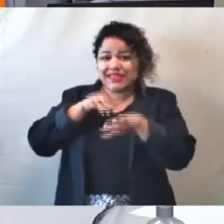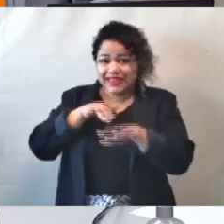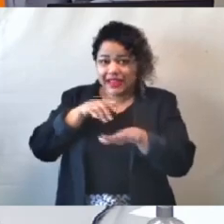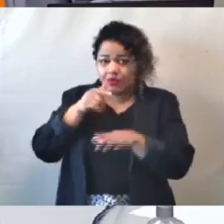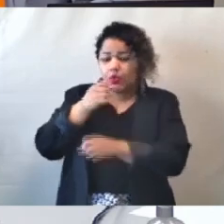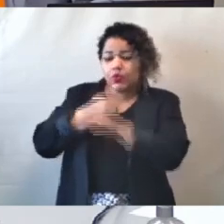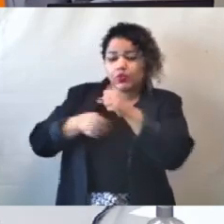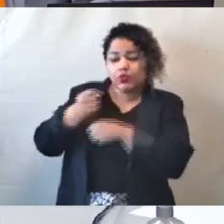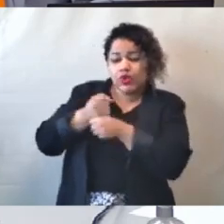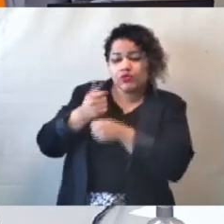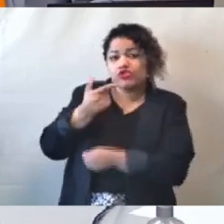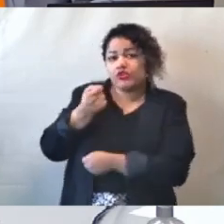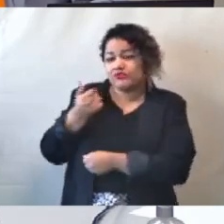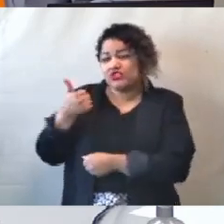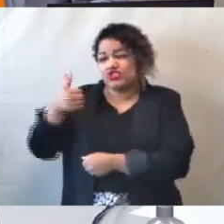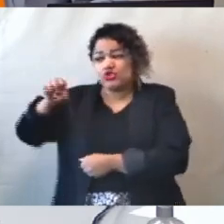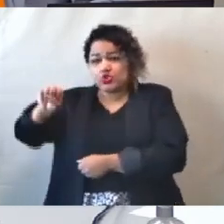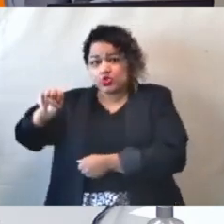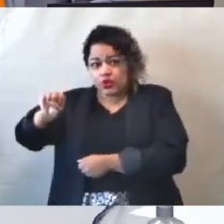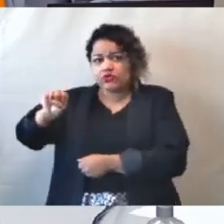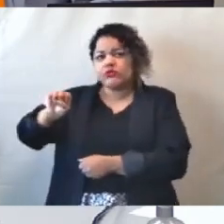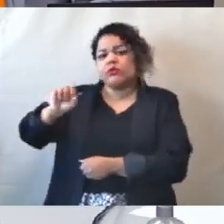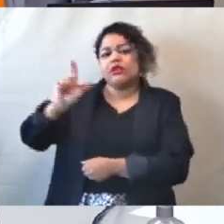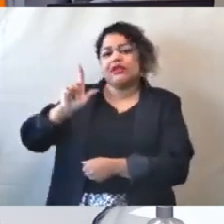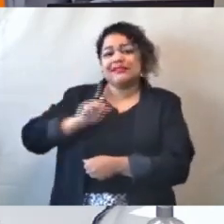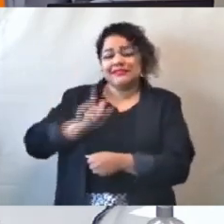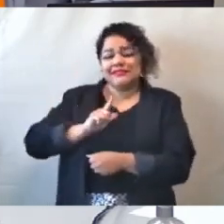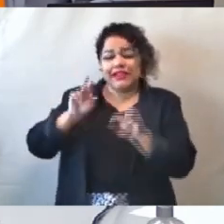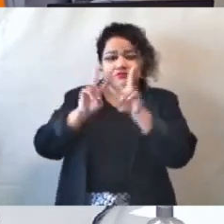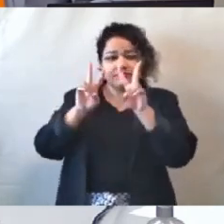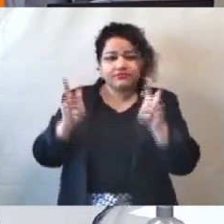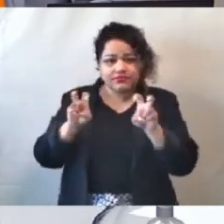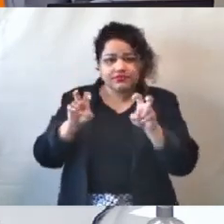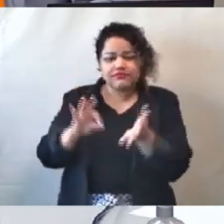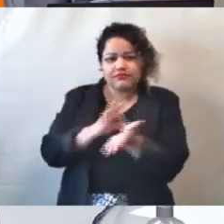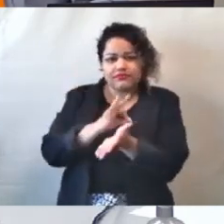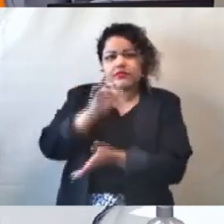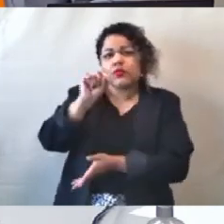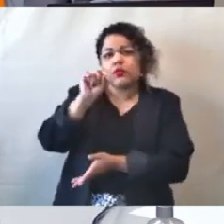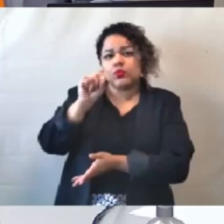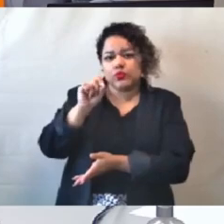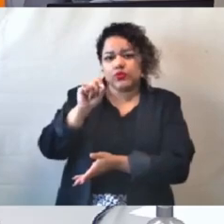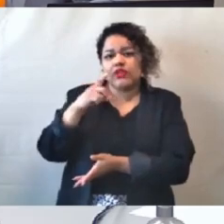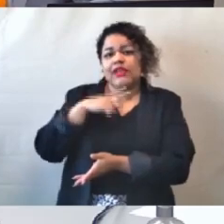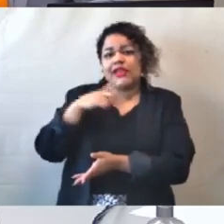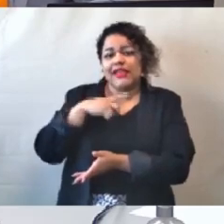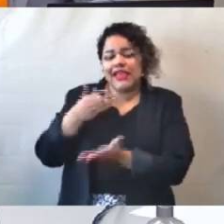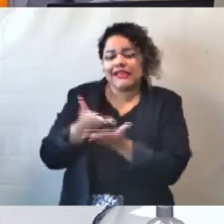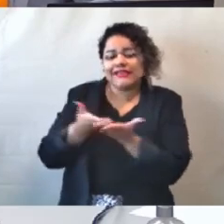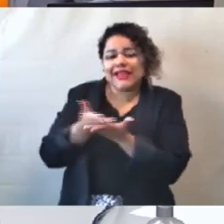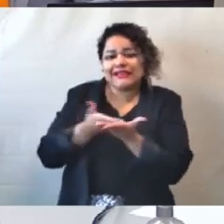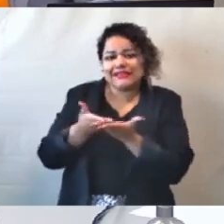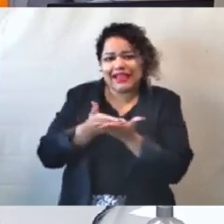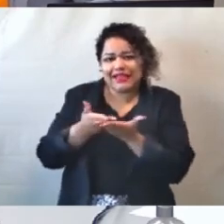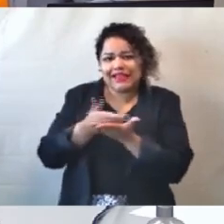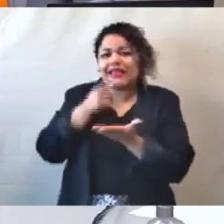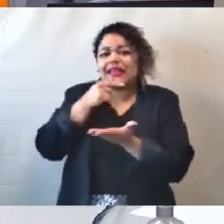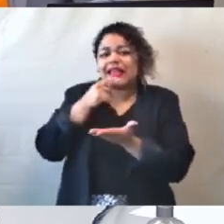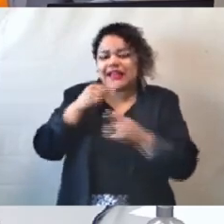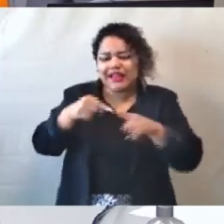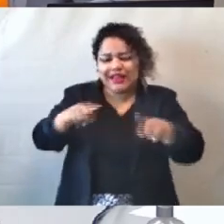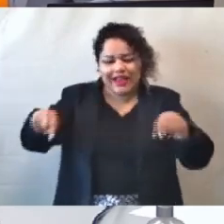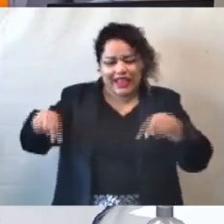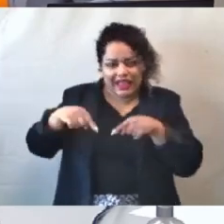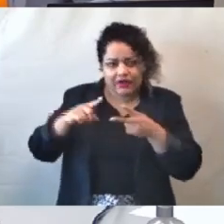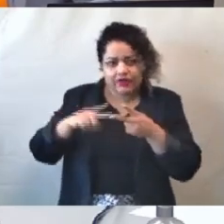como objeto serviços especializados de tratamento de ambientes aquáticos lênticos, lagos, lagos e represas, para assegurar padrões de